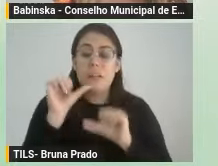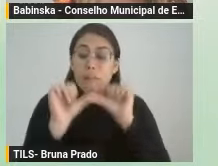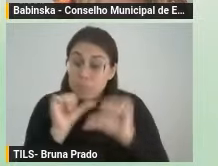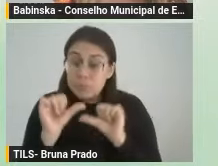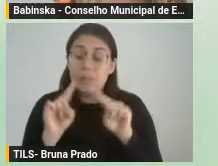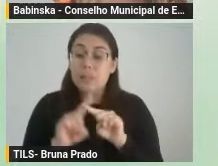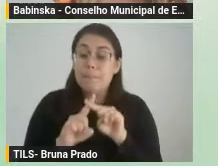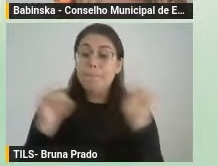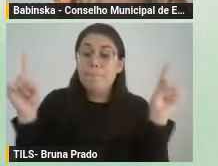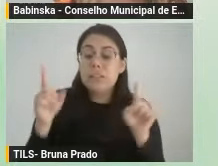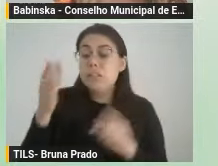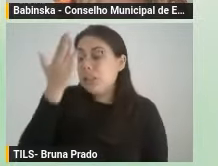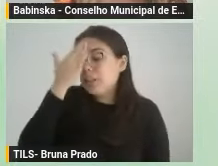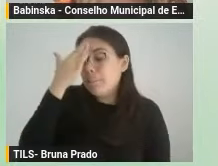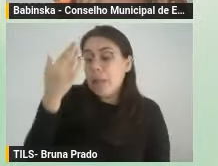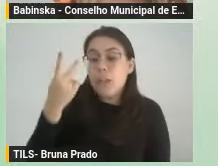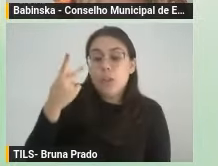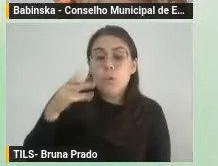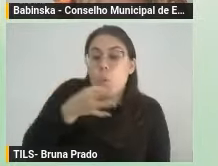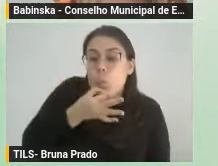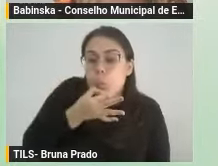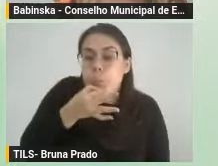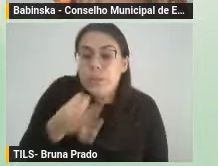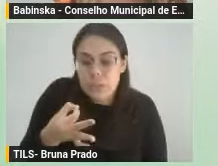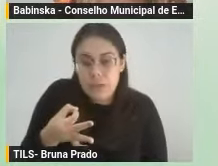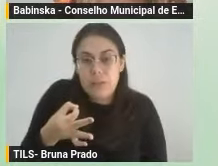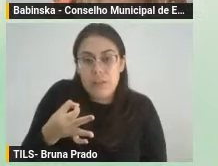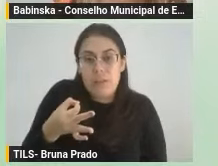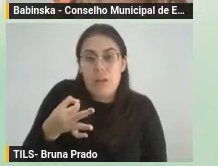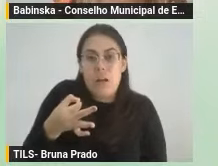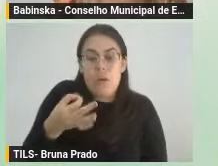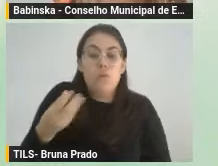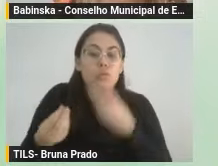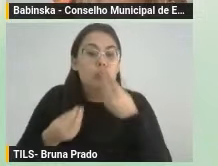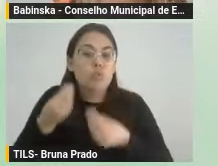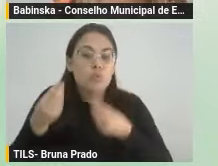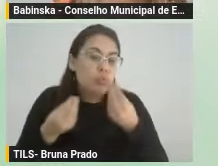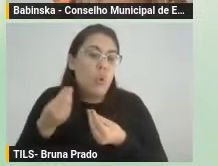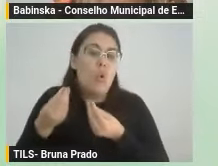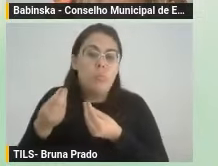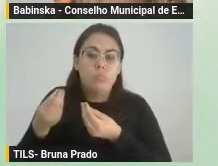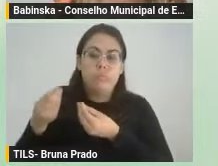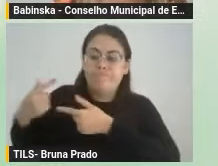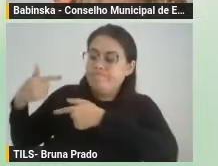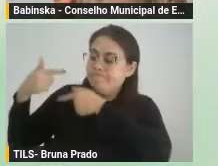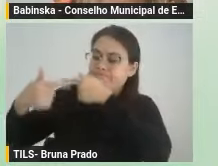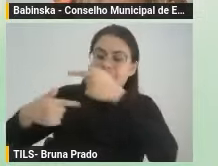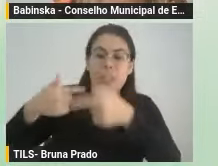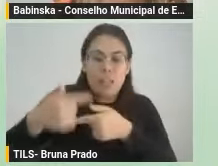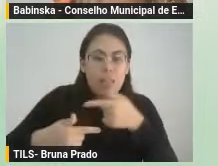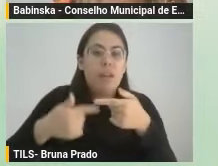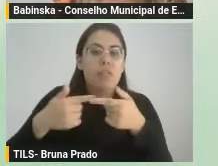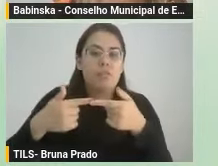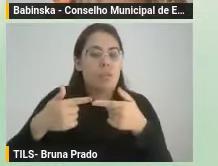para que o senhor pudesse trazer um pouco dessa trajetória e, desta forma, posicionar,